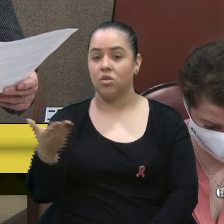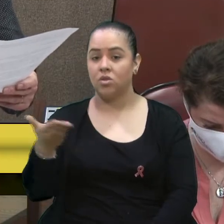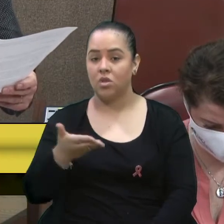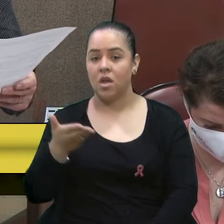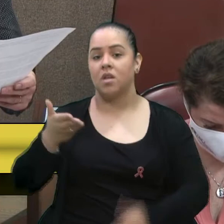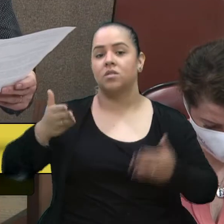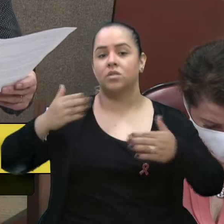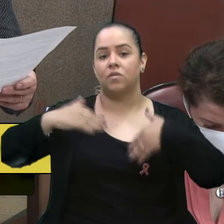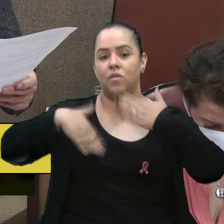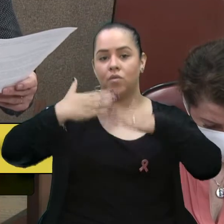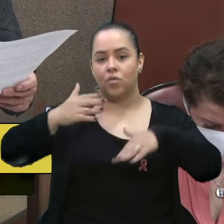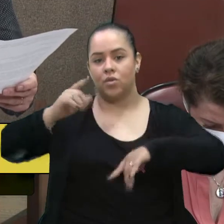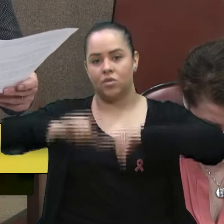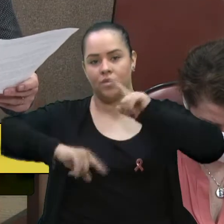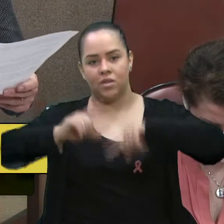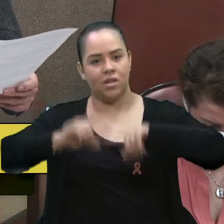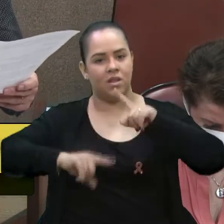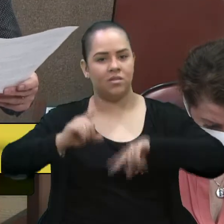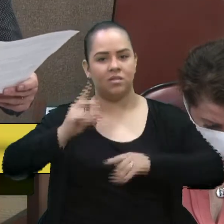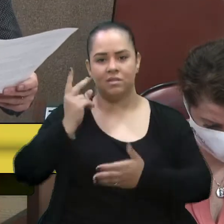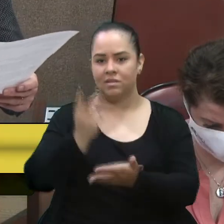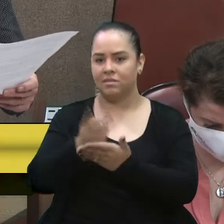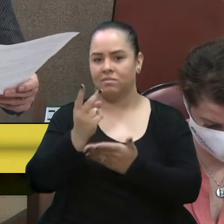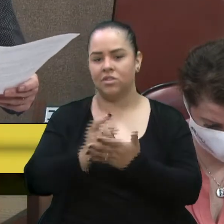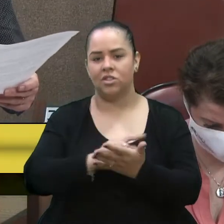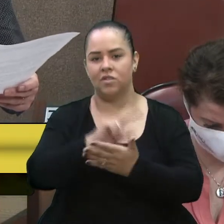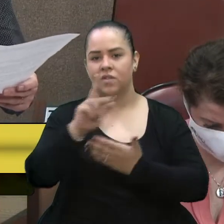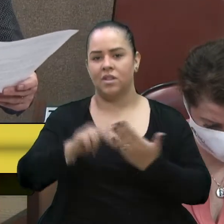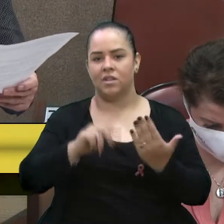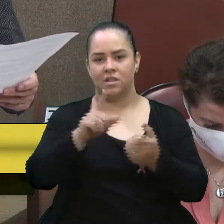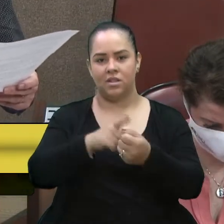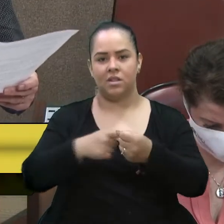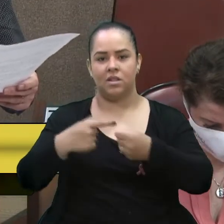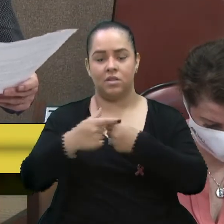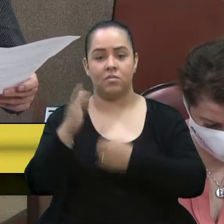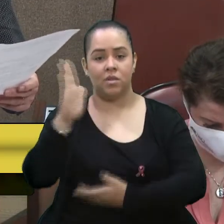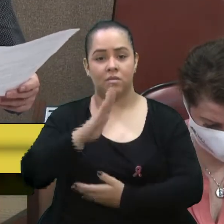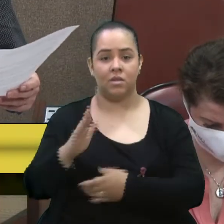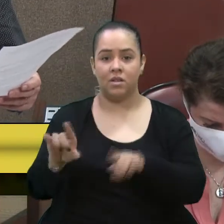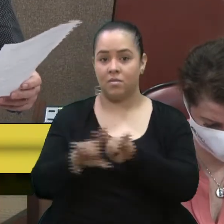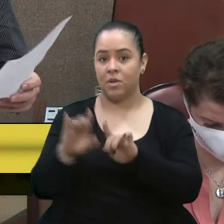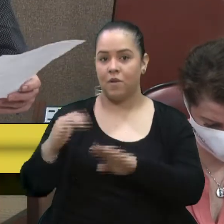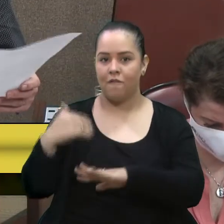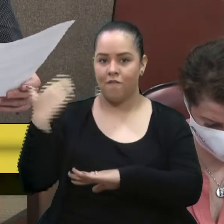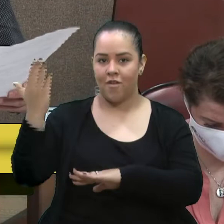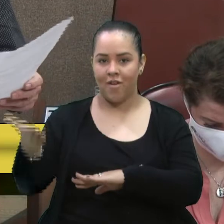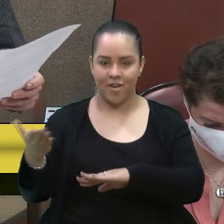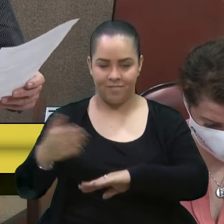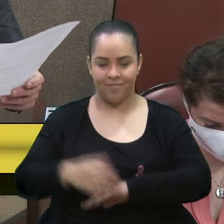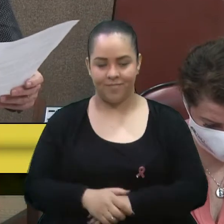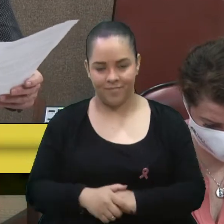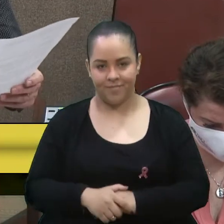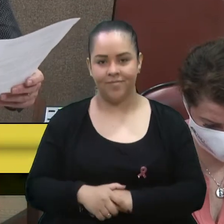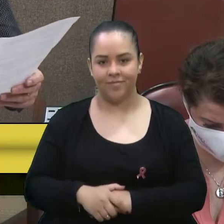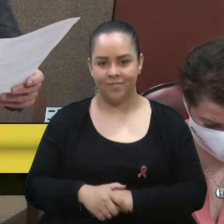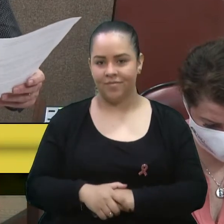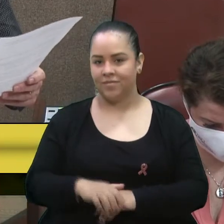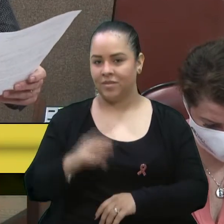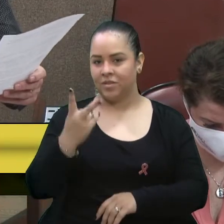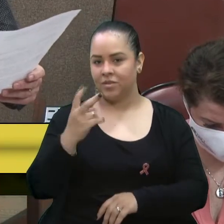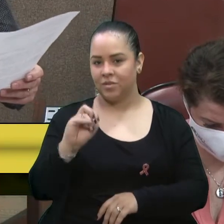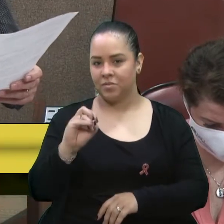missionária por diversas cidades do Brasil e até no exterior e, desde 2007,